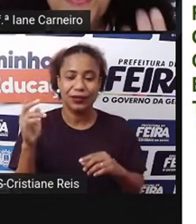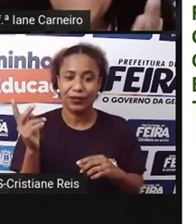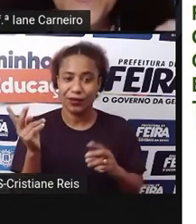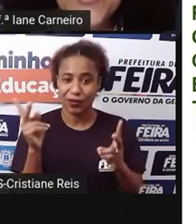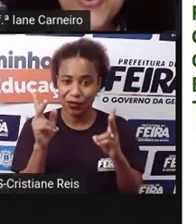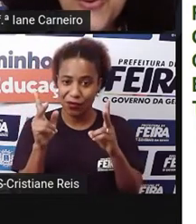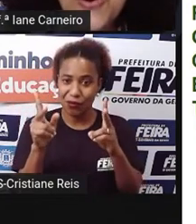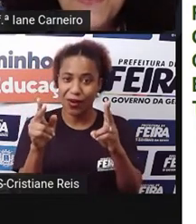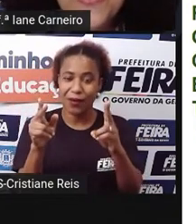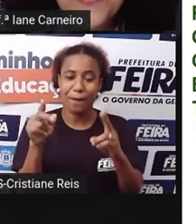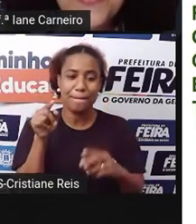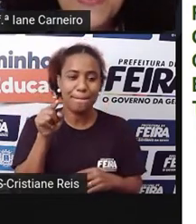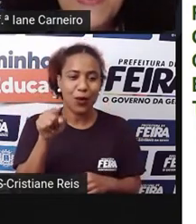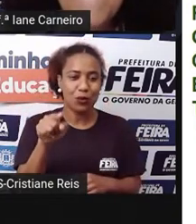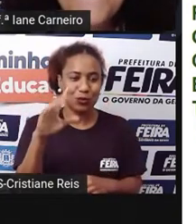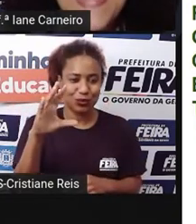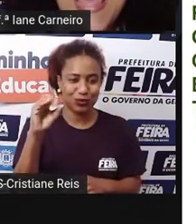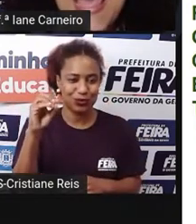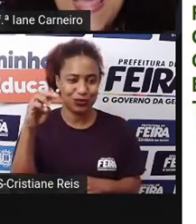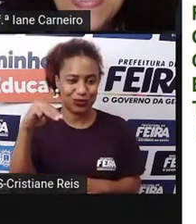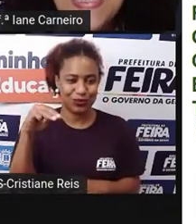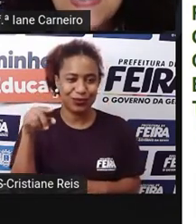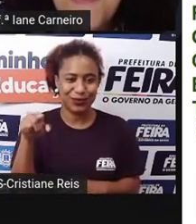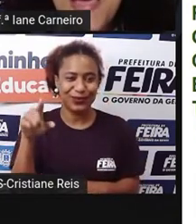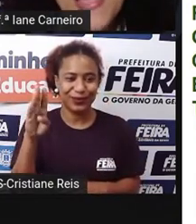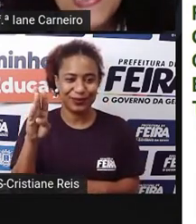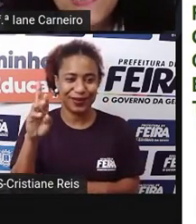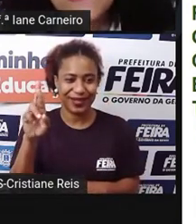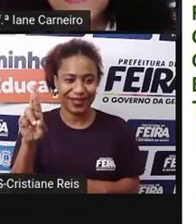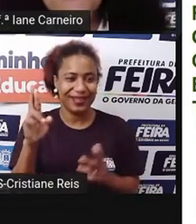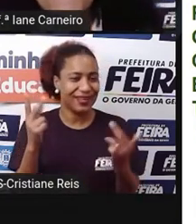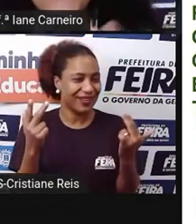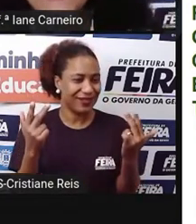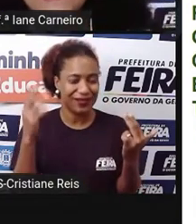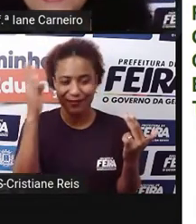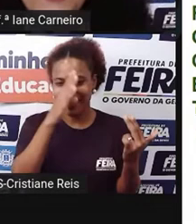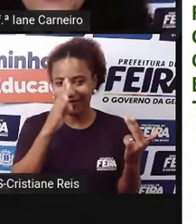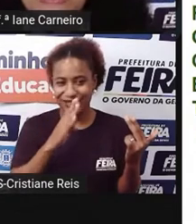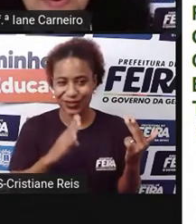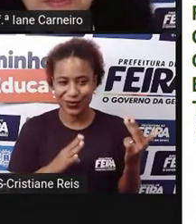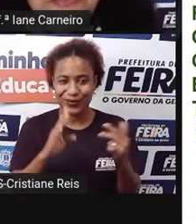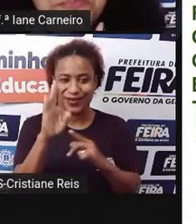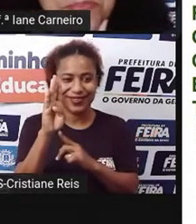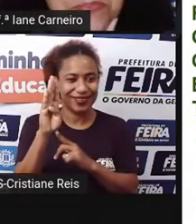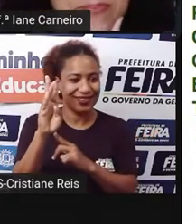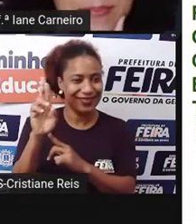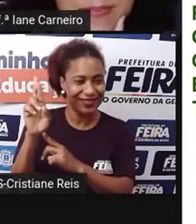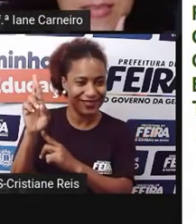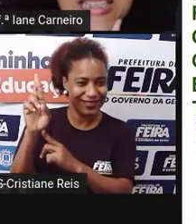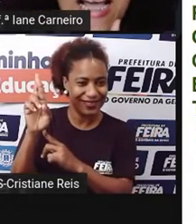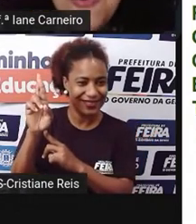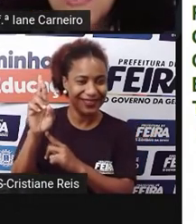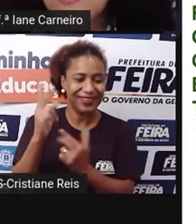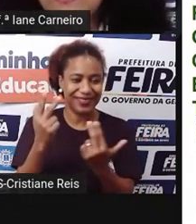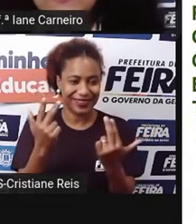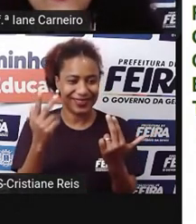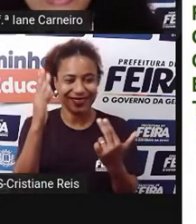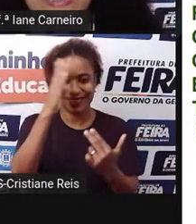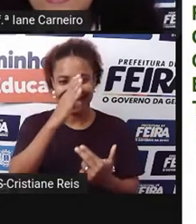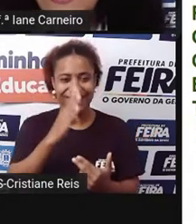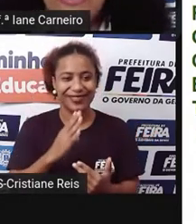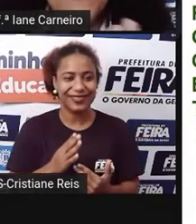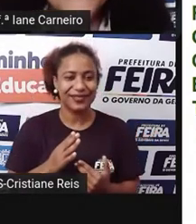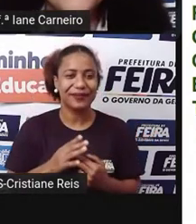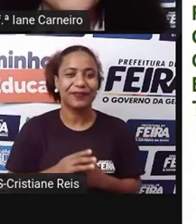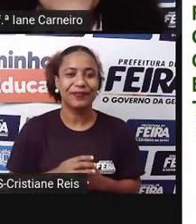forma, ponto com ponto BR. Esse BR quer dizer Brasil, tá bom? E aí o assunto,